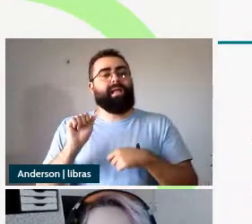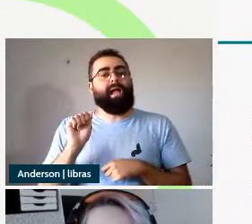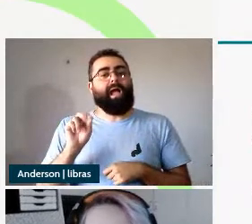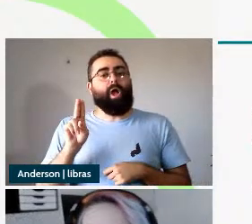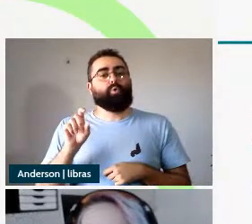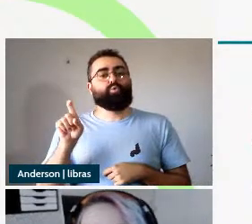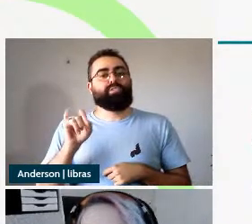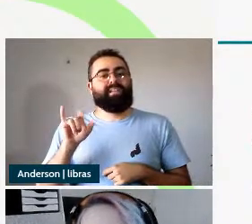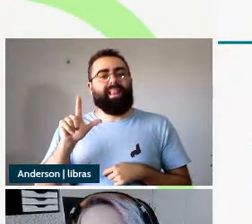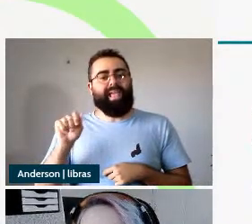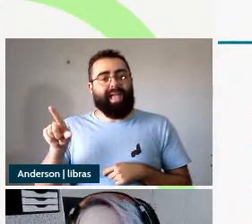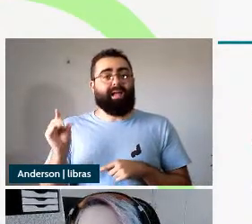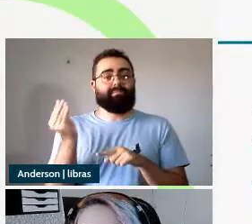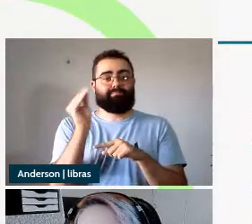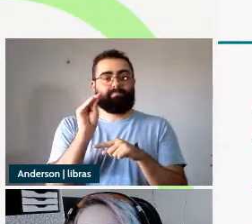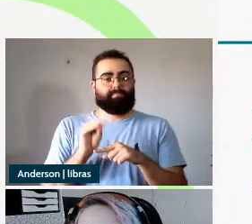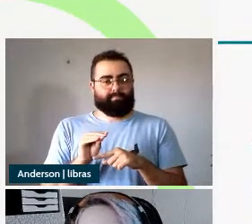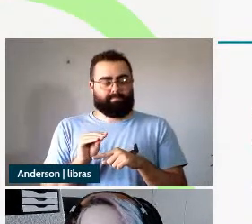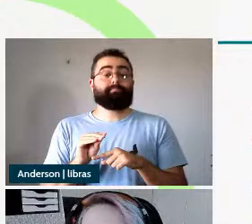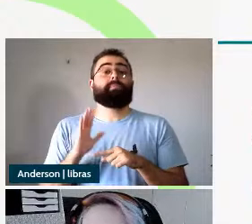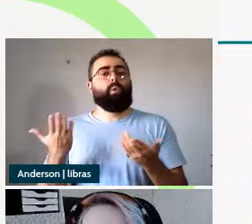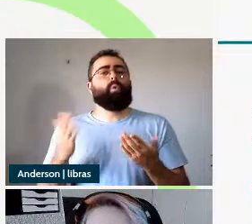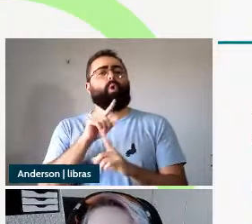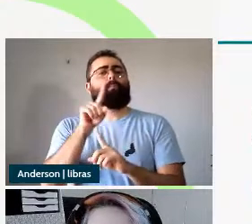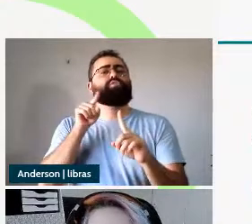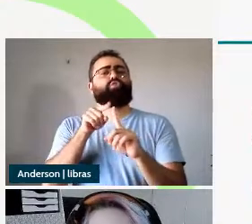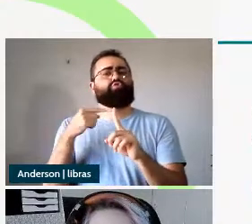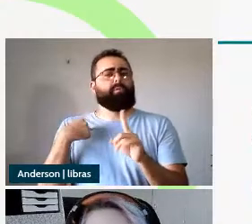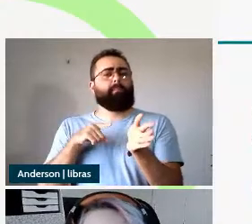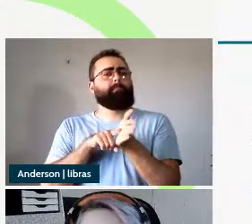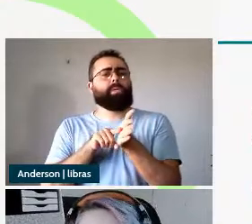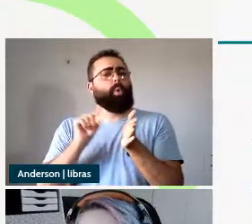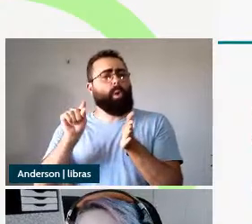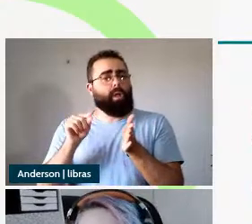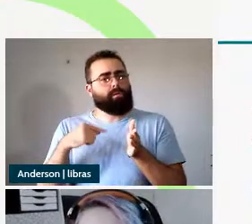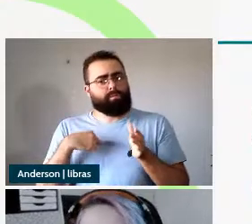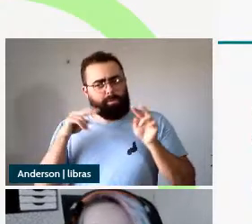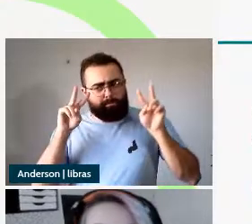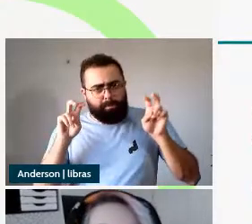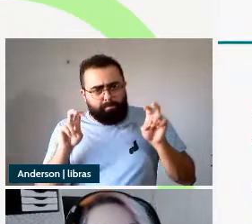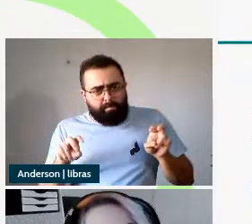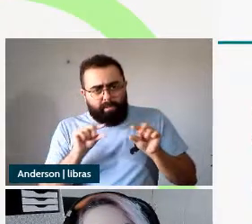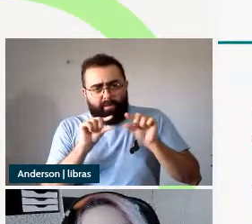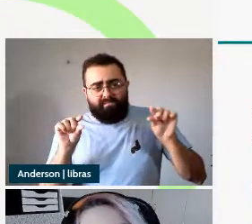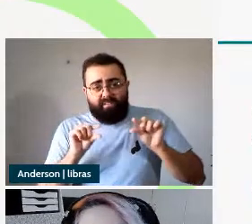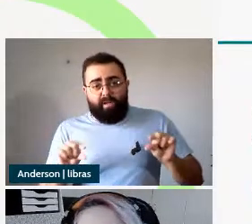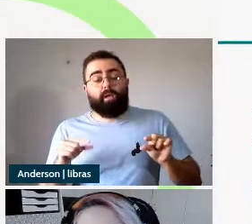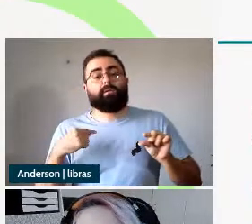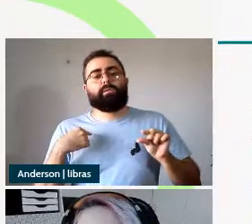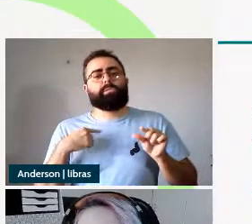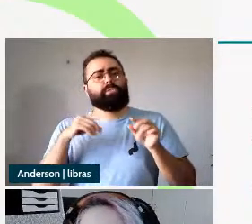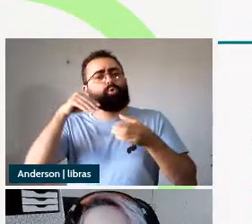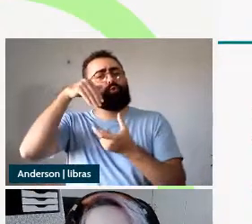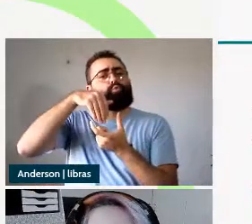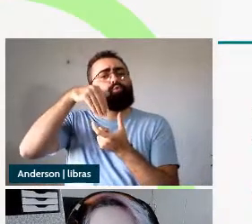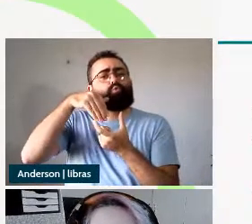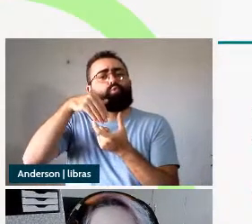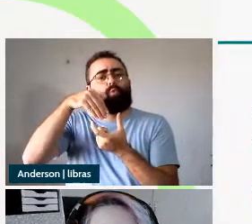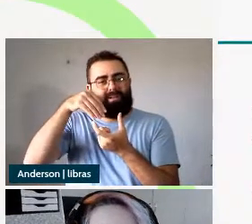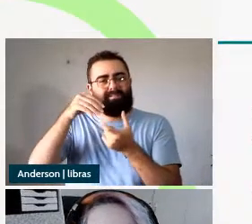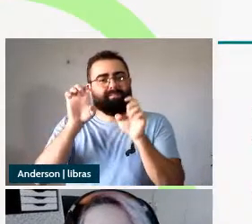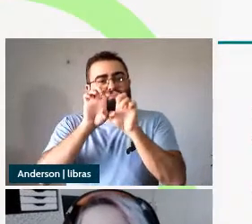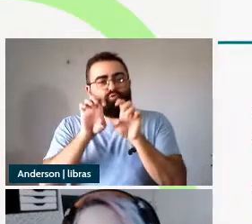desse trabalho é formulecer uma estrutura interna dos participios nessas formações e entender melhor as diferenças e